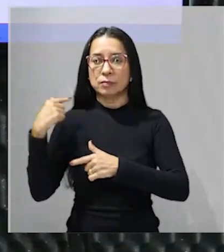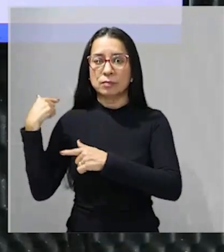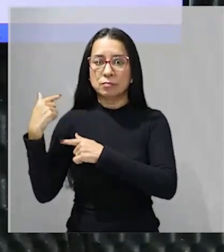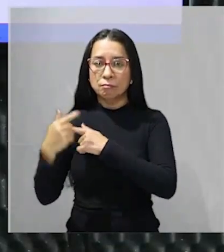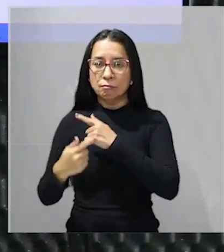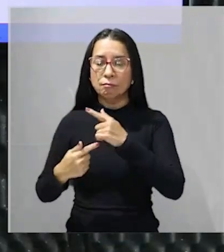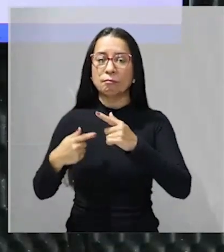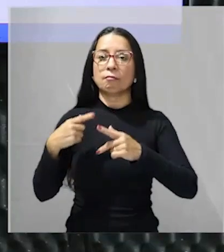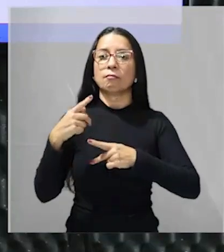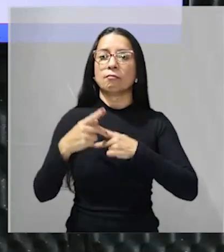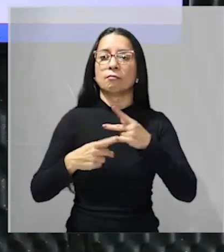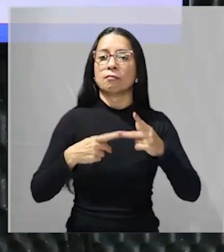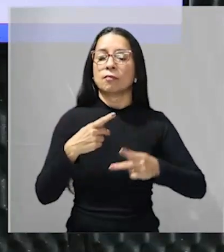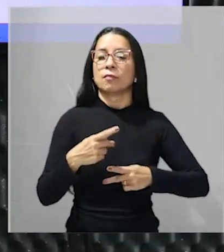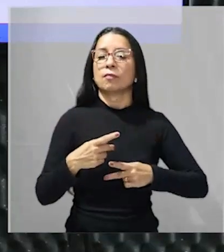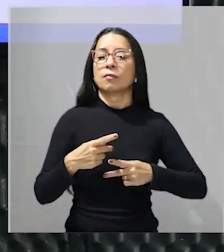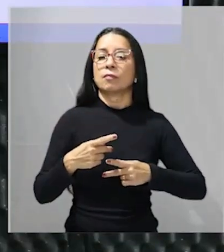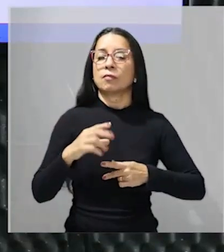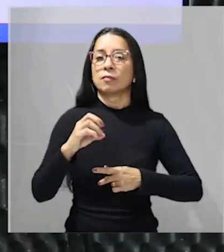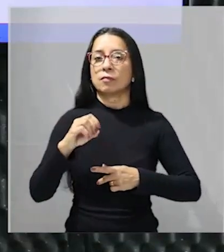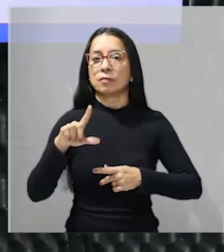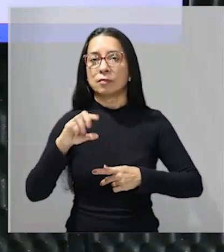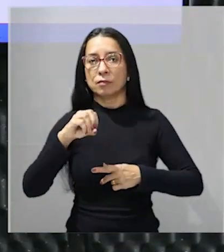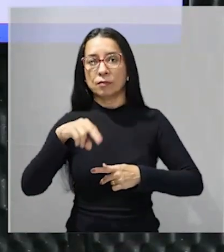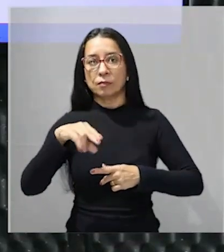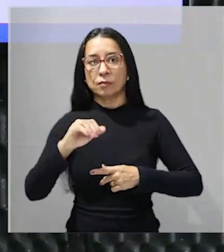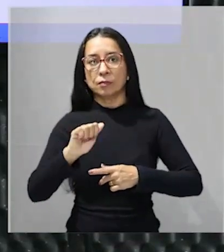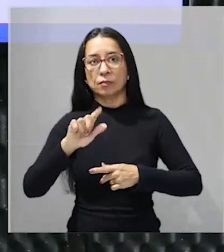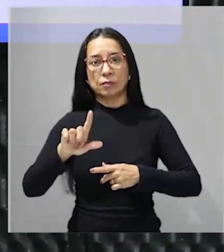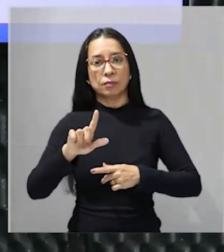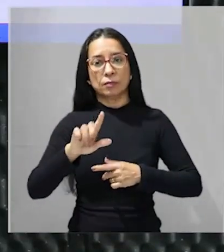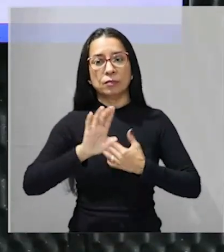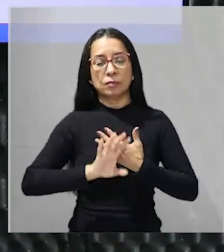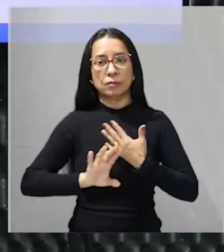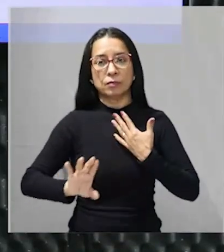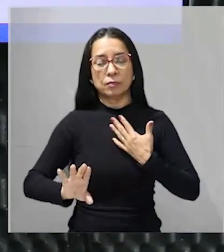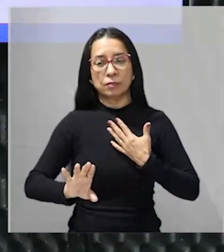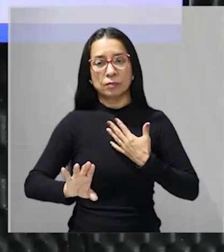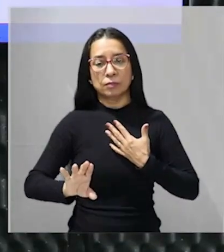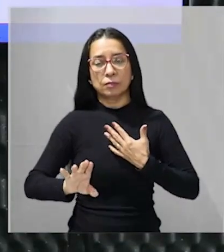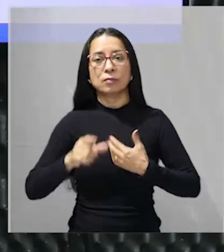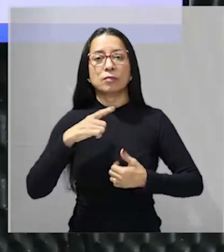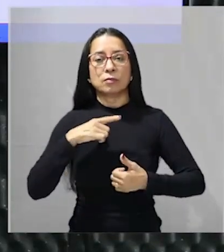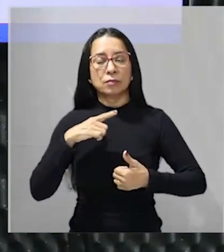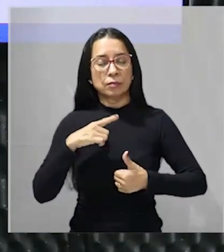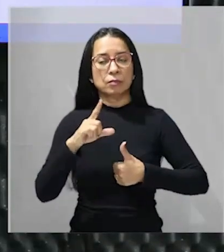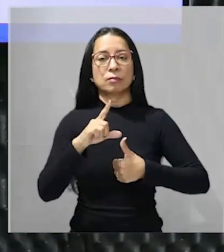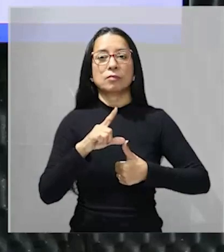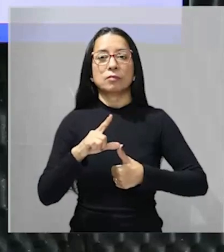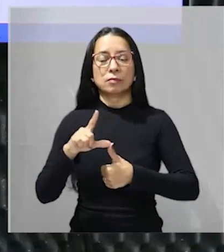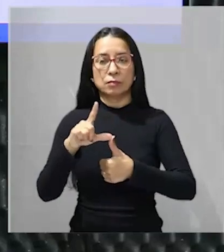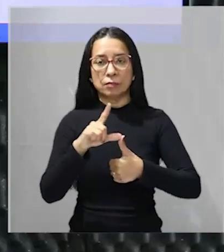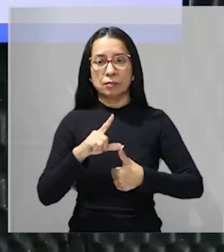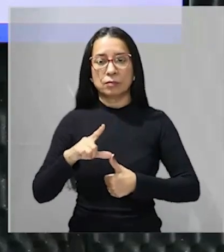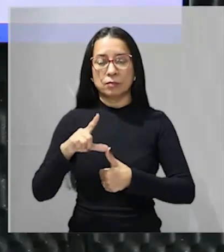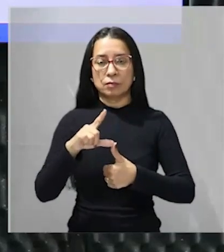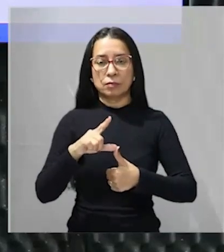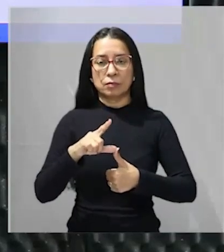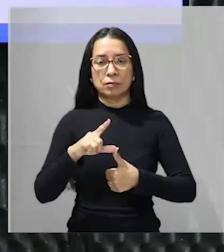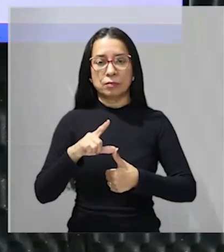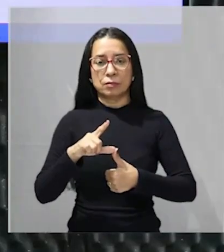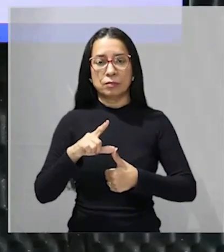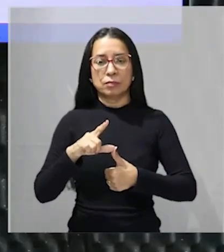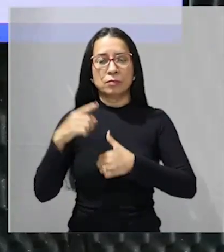colonial de divisão que a América Latina carrega da época da colonização